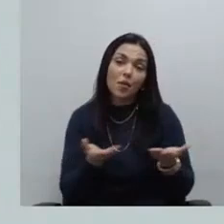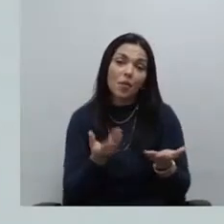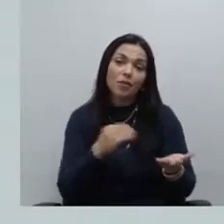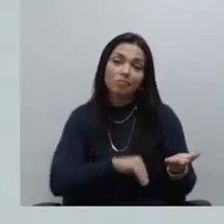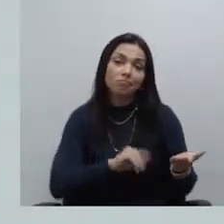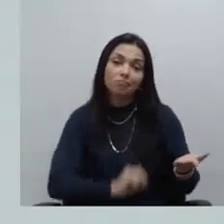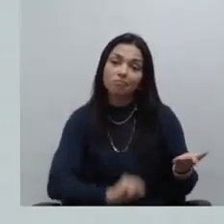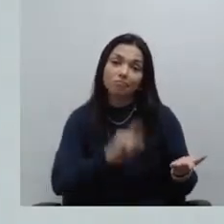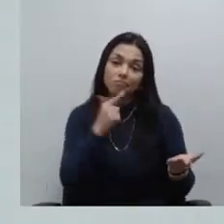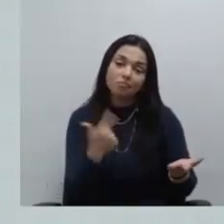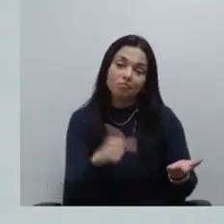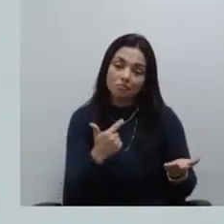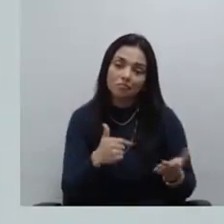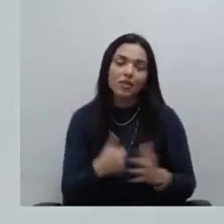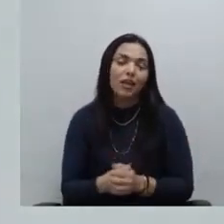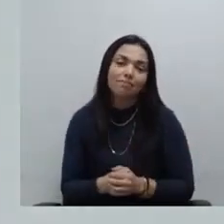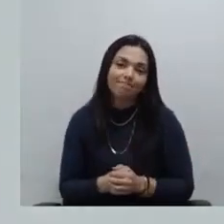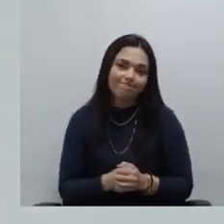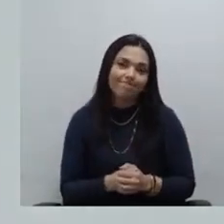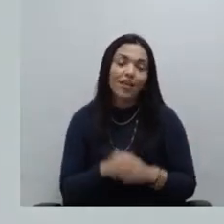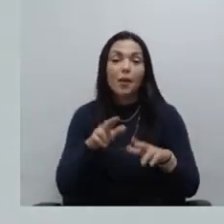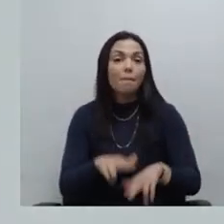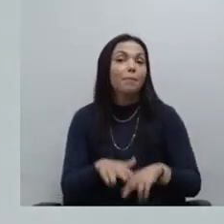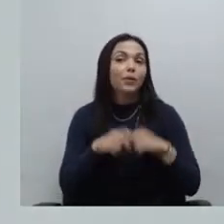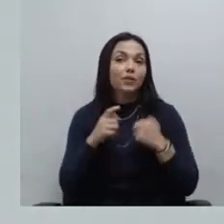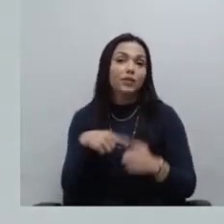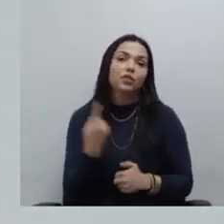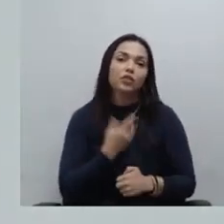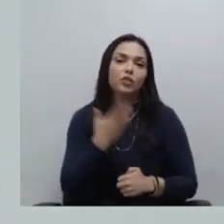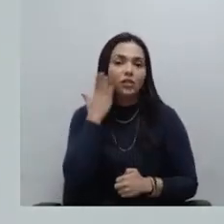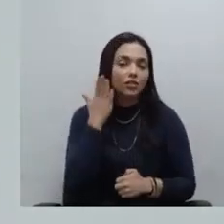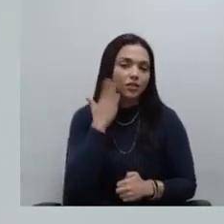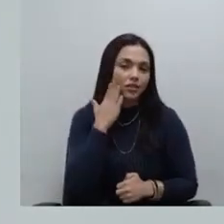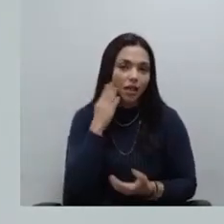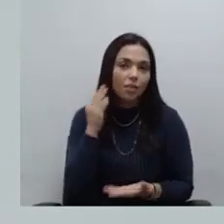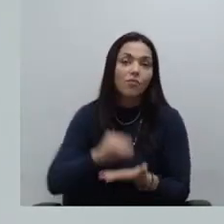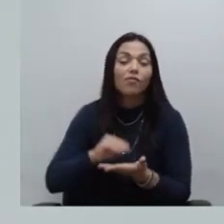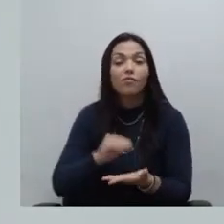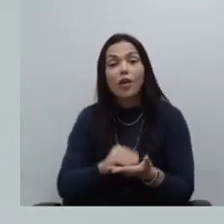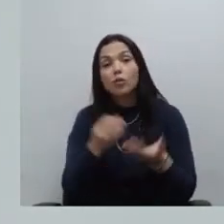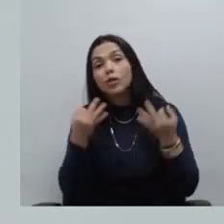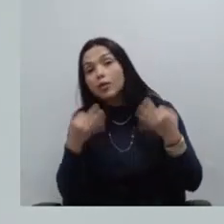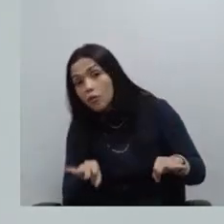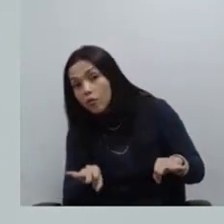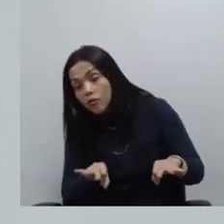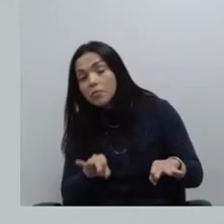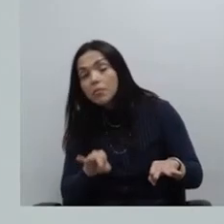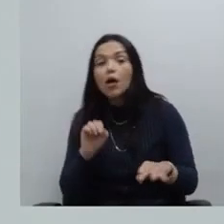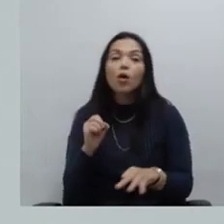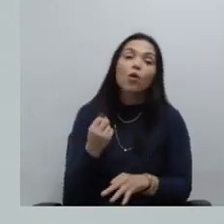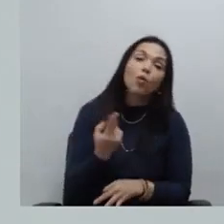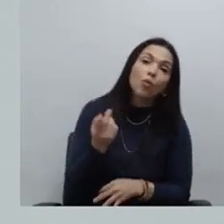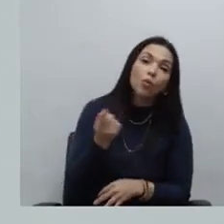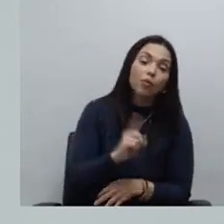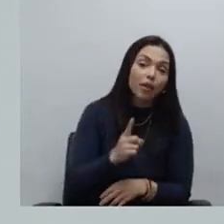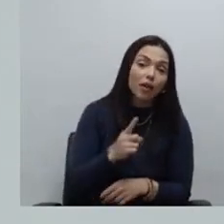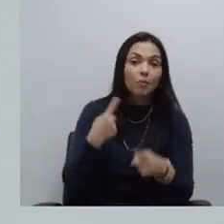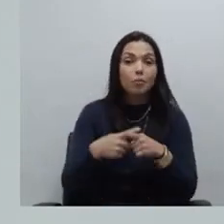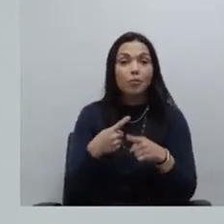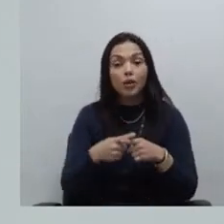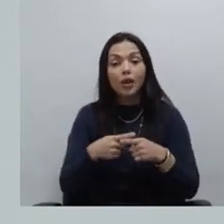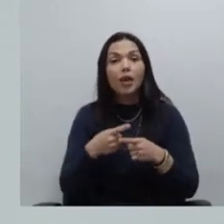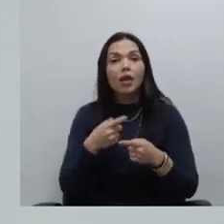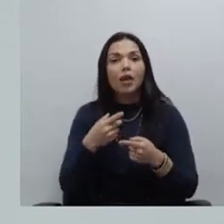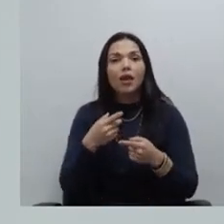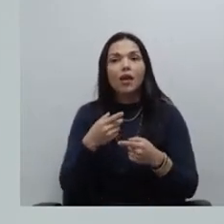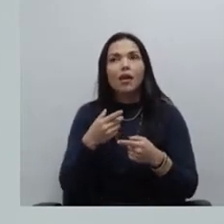diante da incerteza e do ritmo dos trabalhos na Assembleia Legislativa no segundo semestre